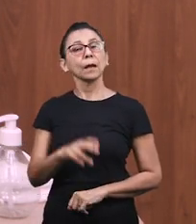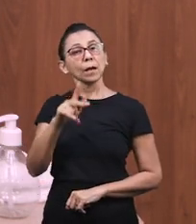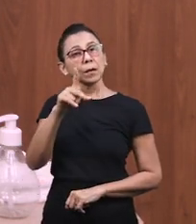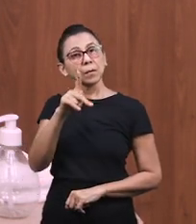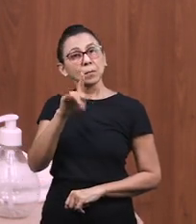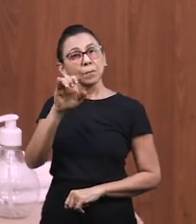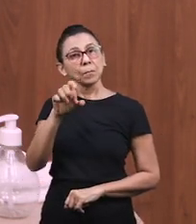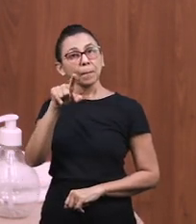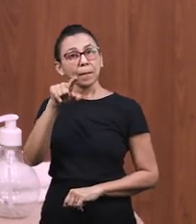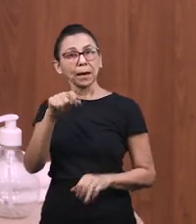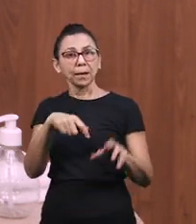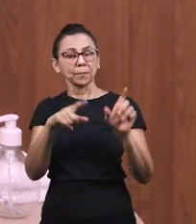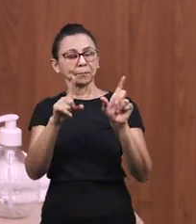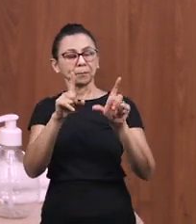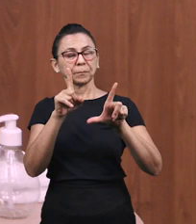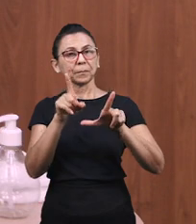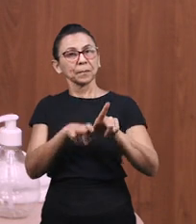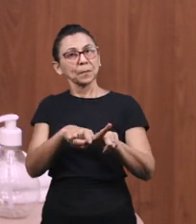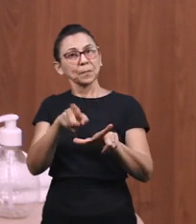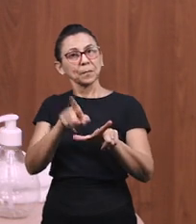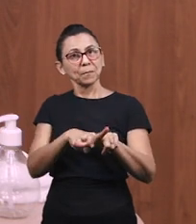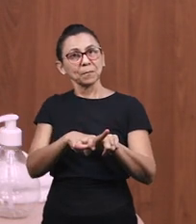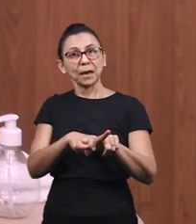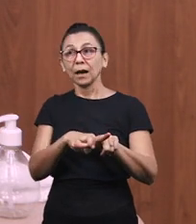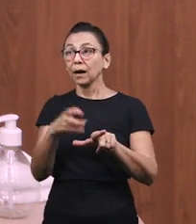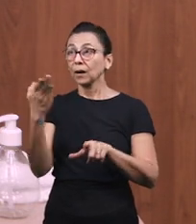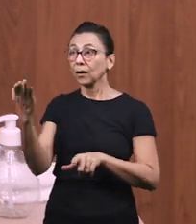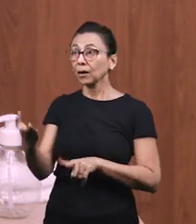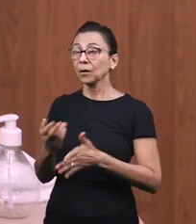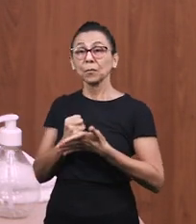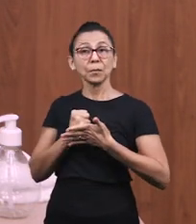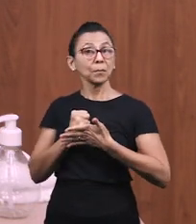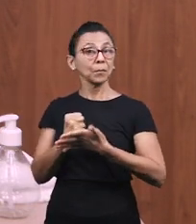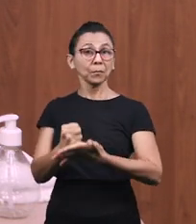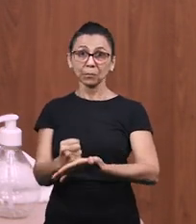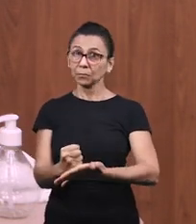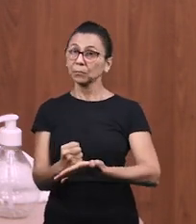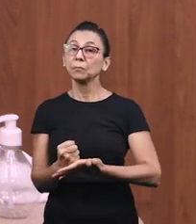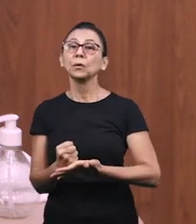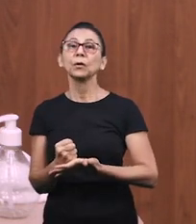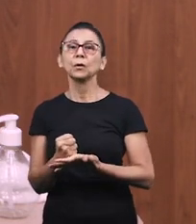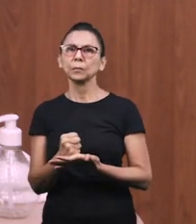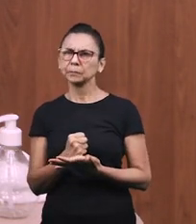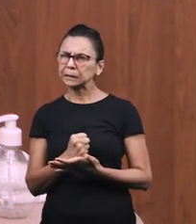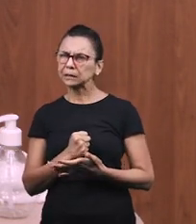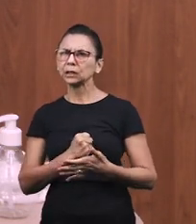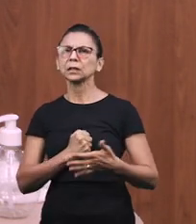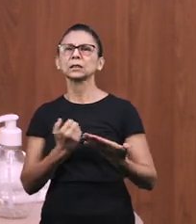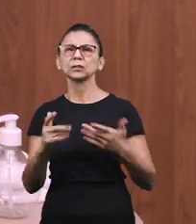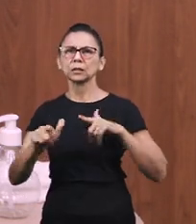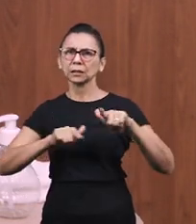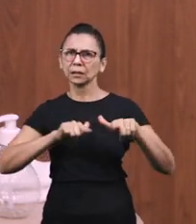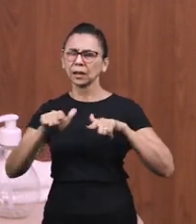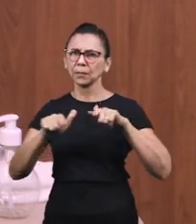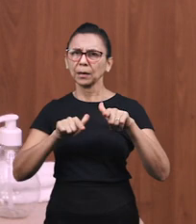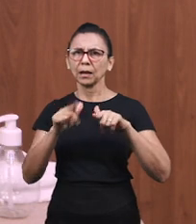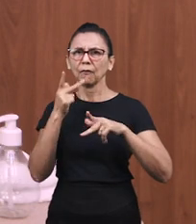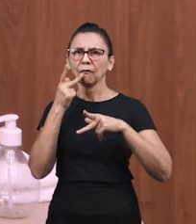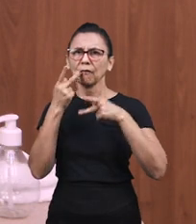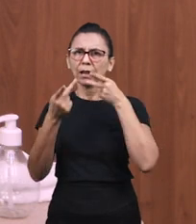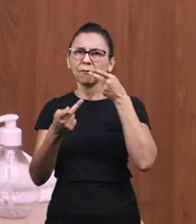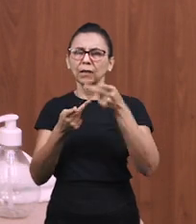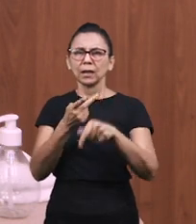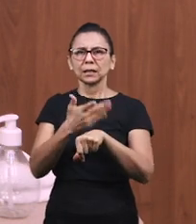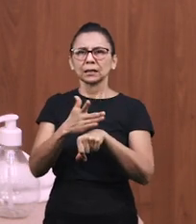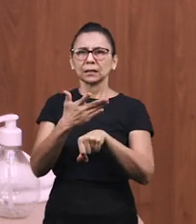Pé. Esse aqui é um excelente apoio para poder a gente trabalhar o desenvolvimento da fala da